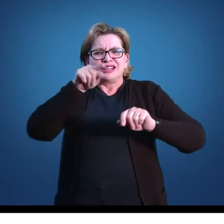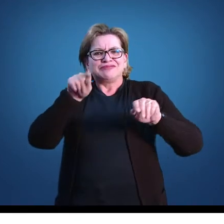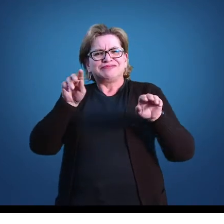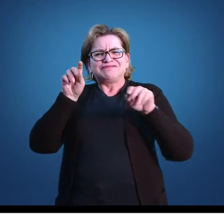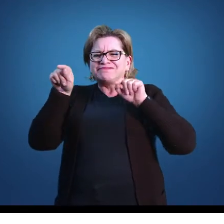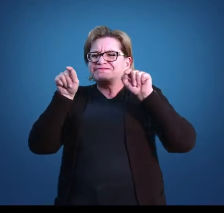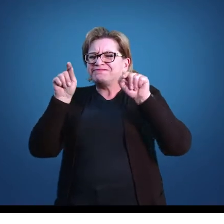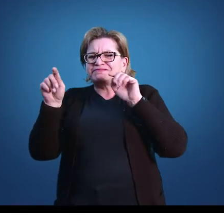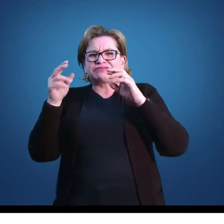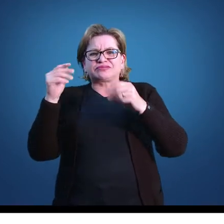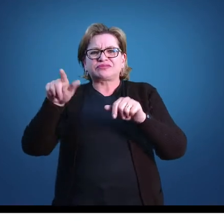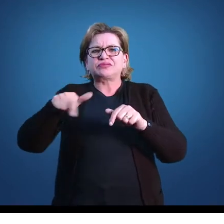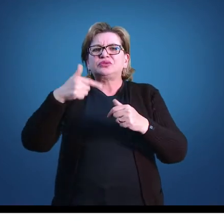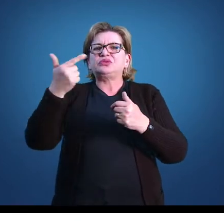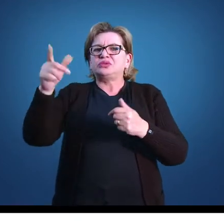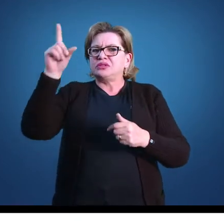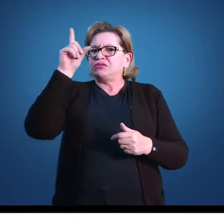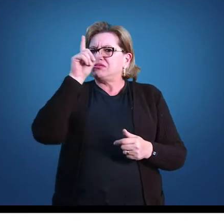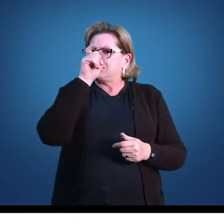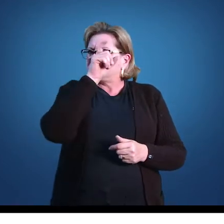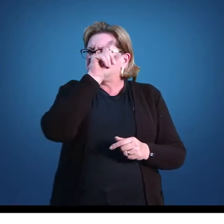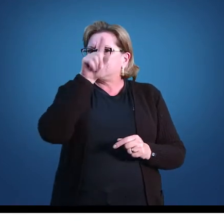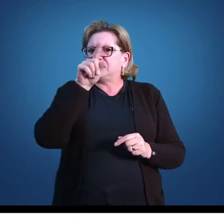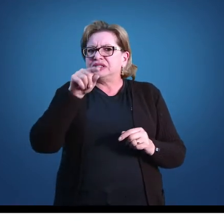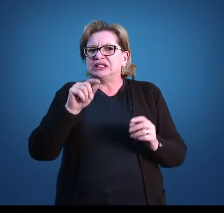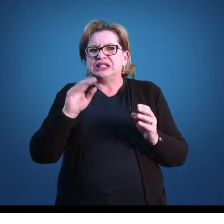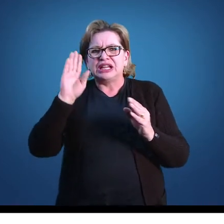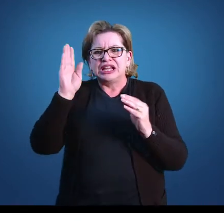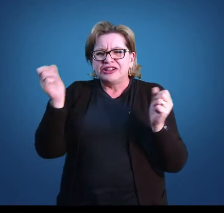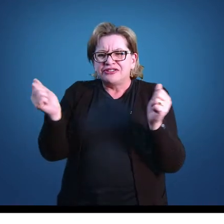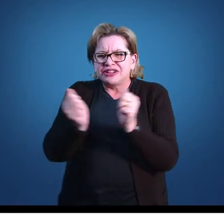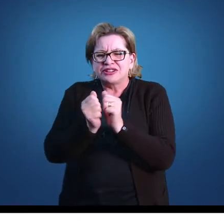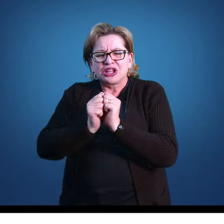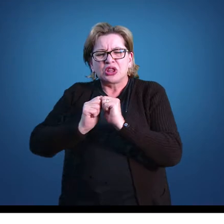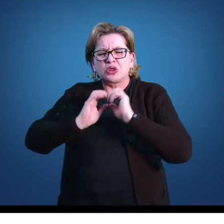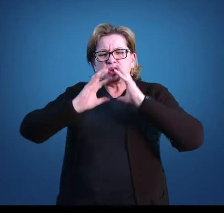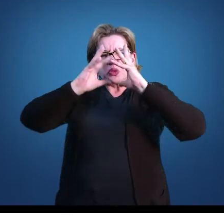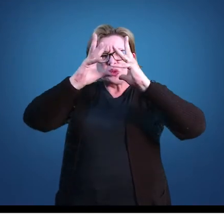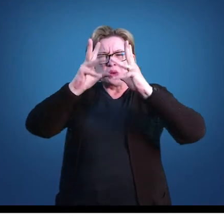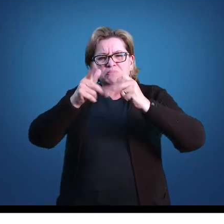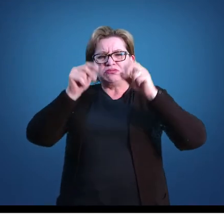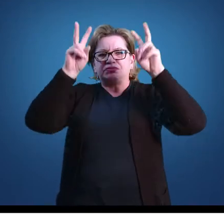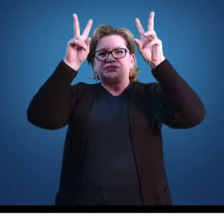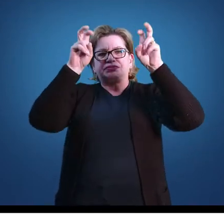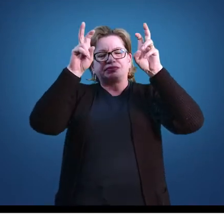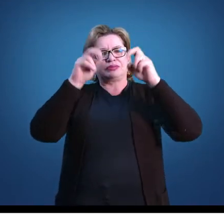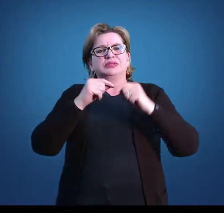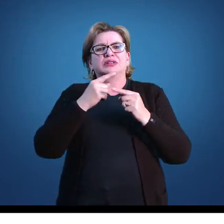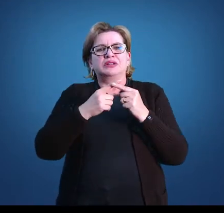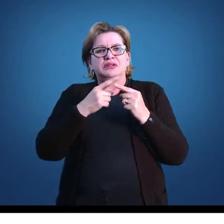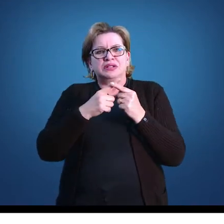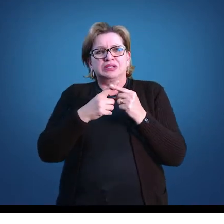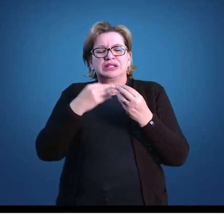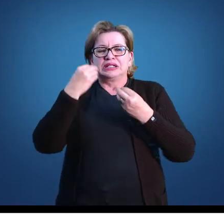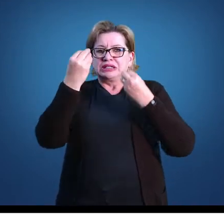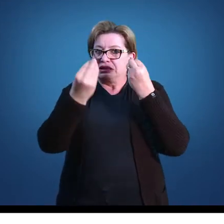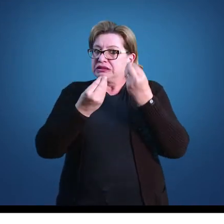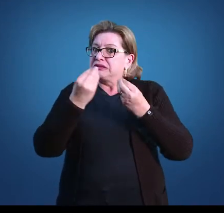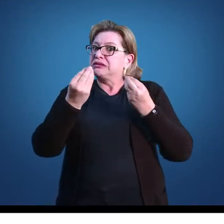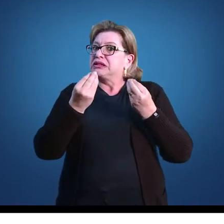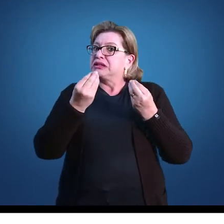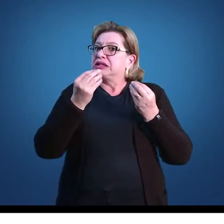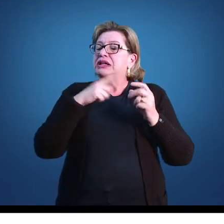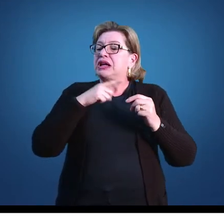atenção. Outro desafio é trabalhar e envolver todos os conteúdos, porque trabalhar e contemplar tem uma grande